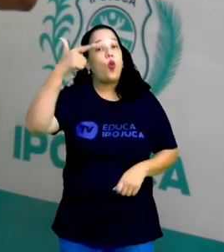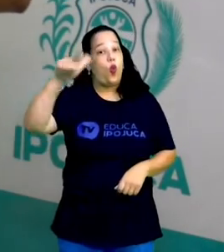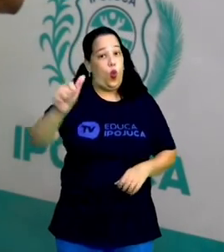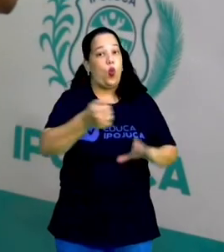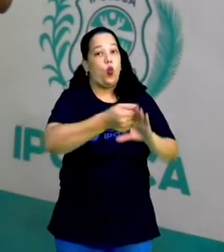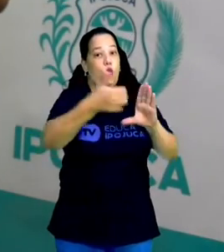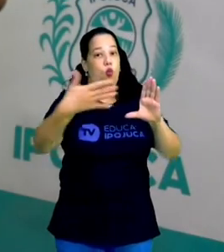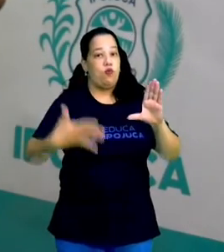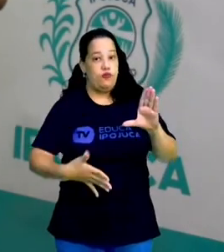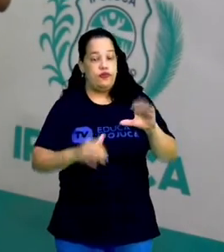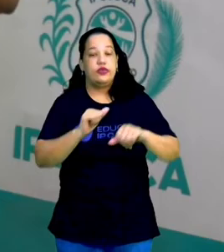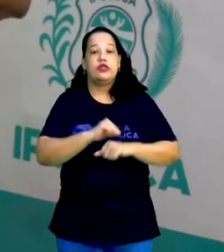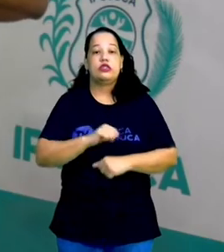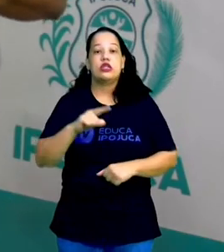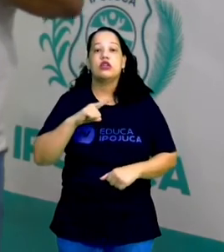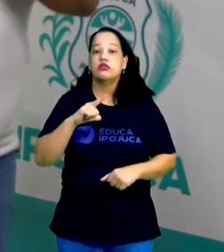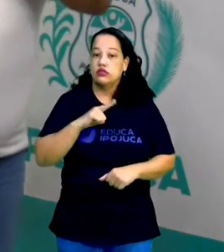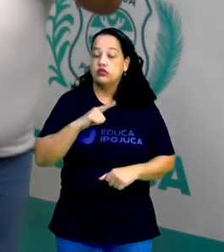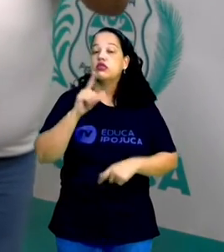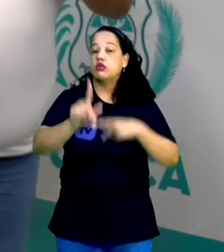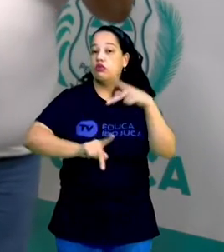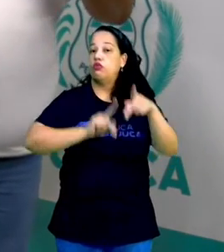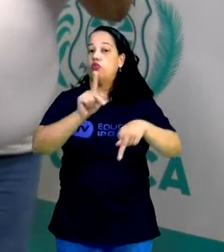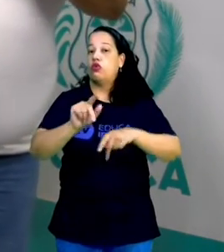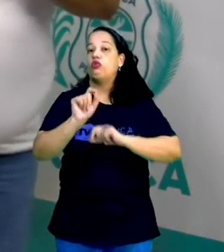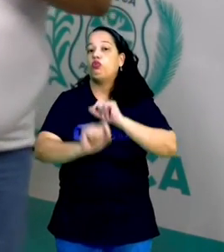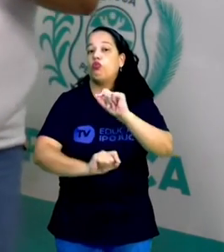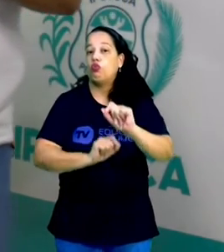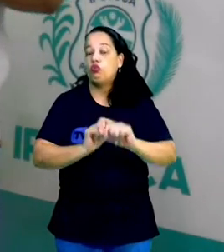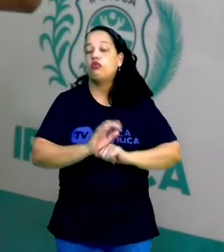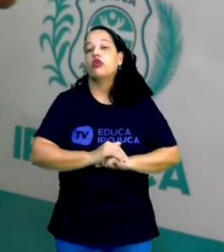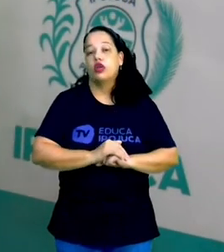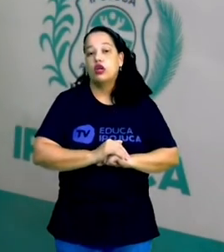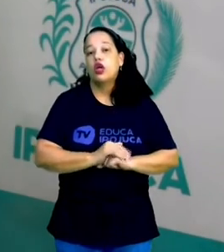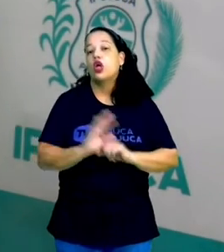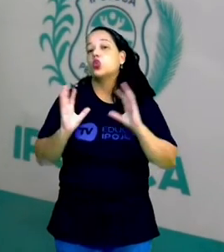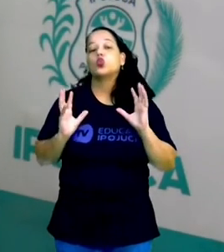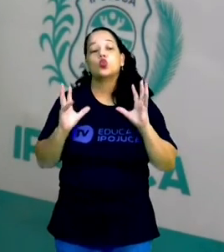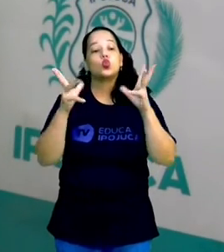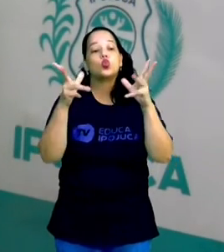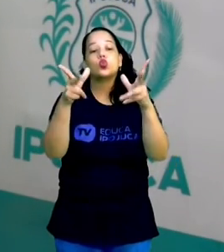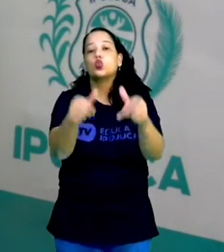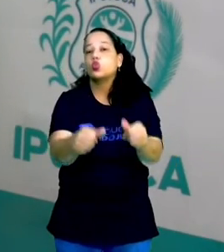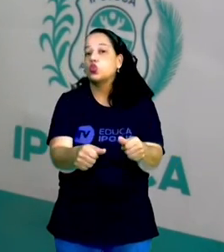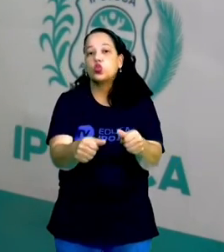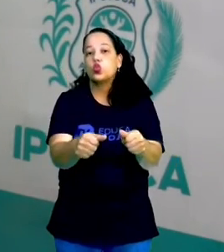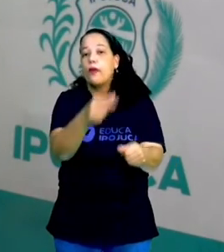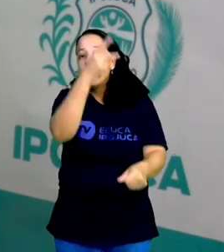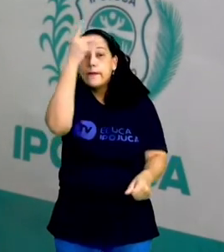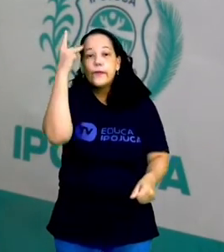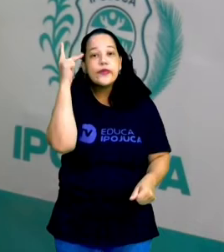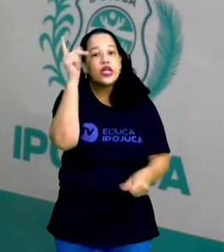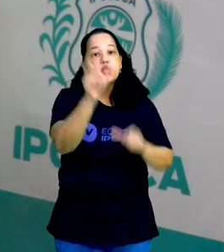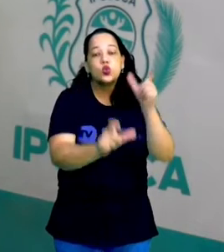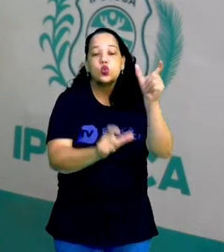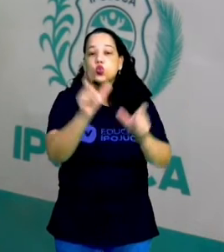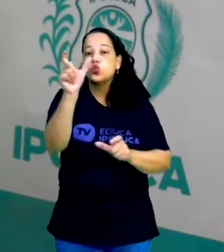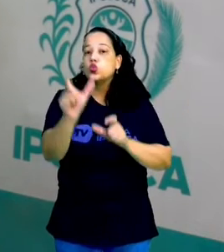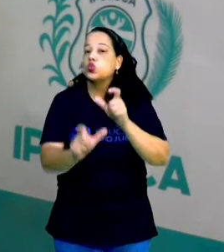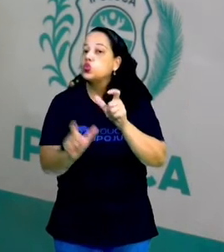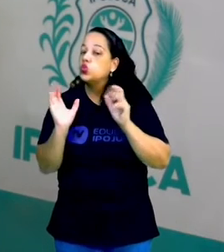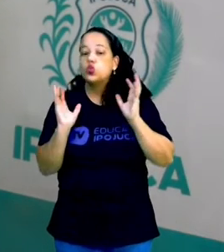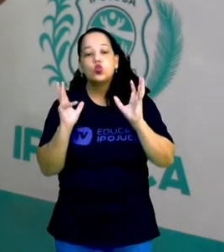característica dessa população é que todos eles, todas essas pessoas que fazem parte dessa porção